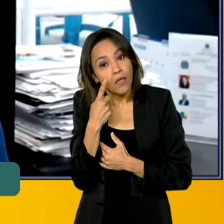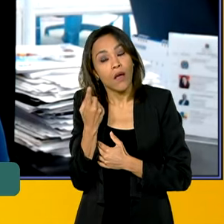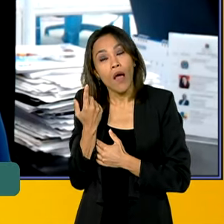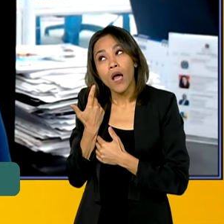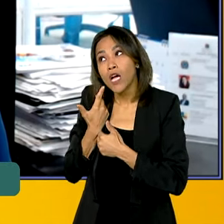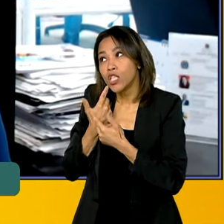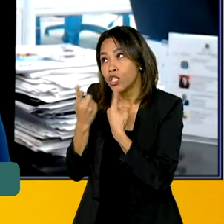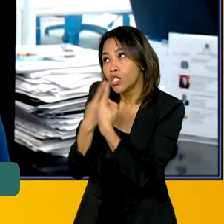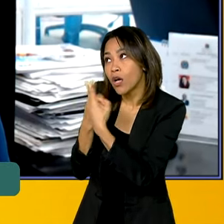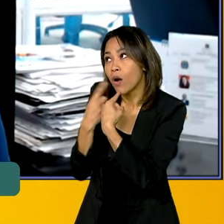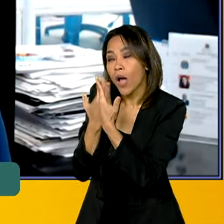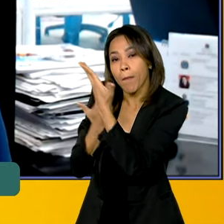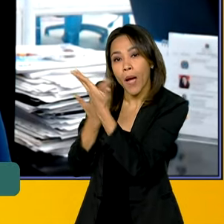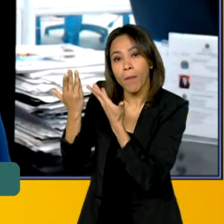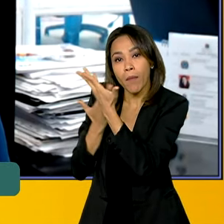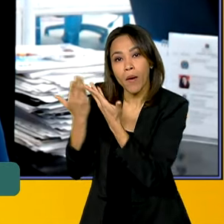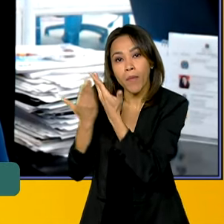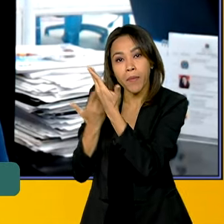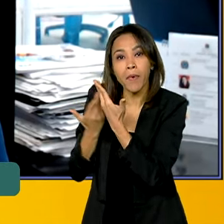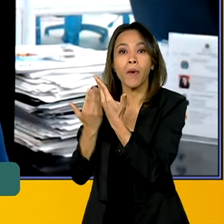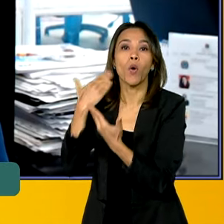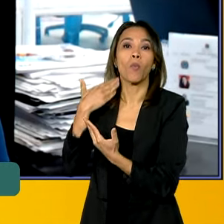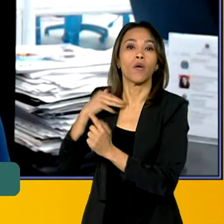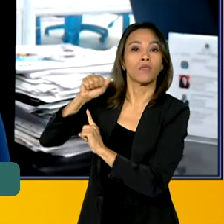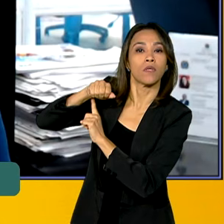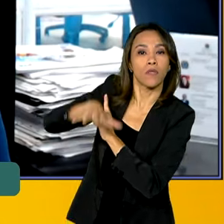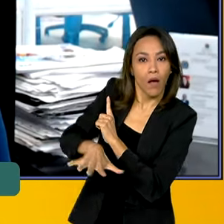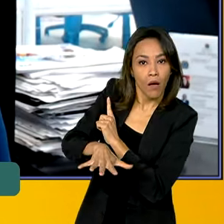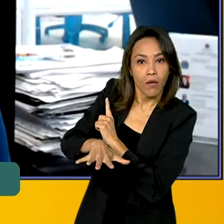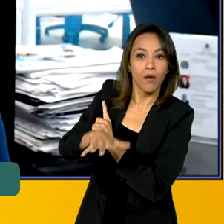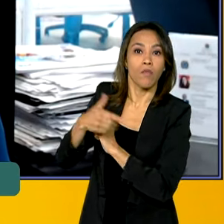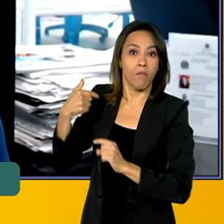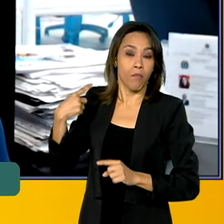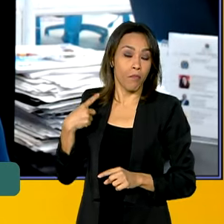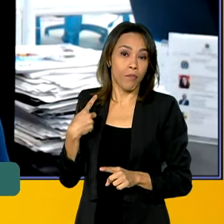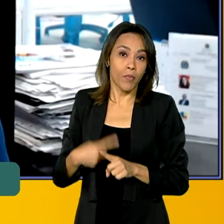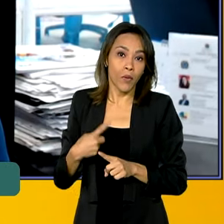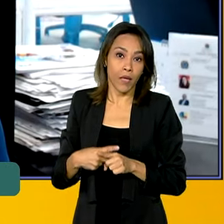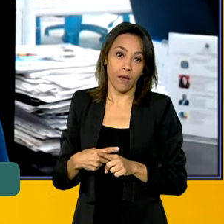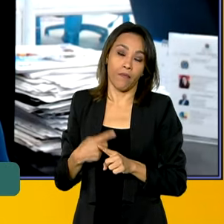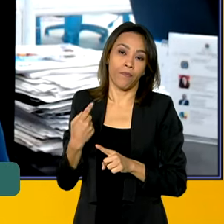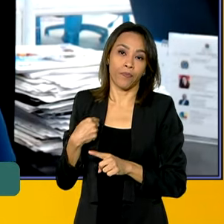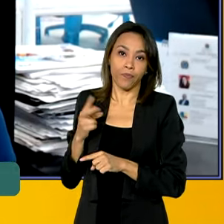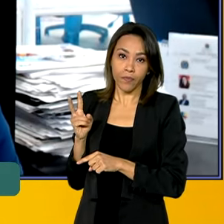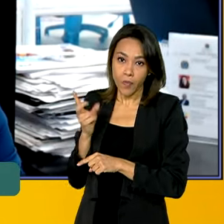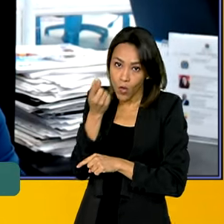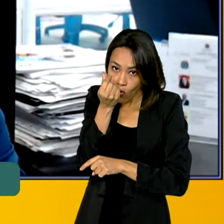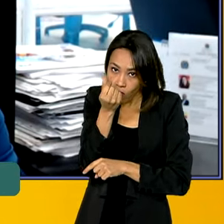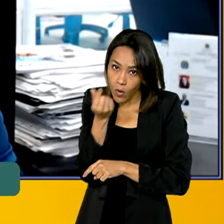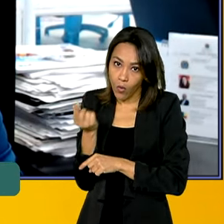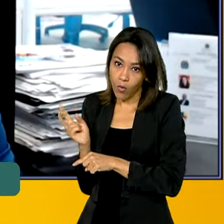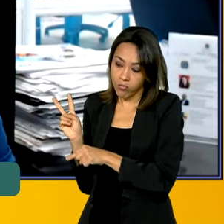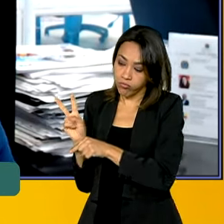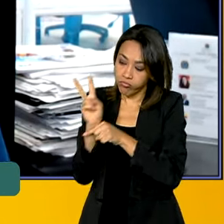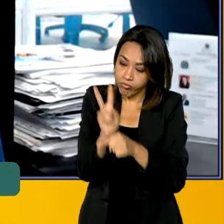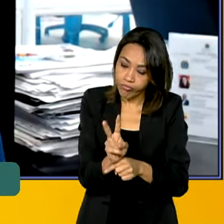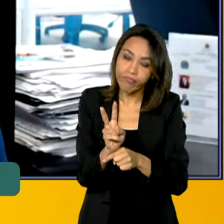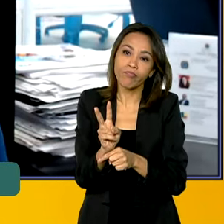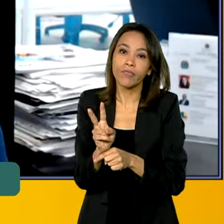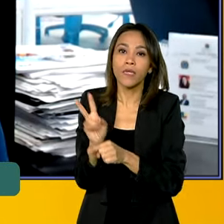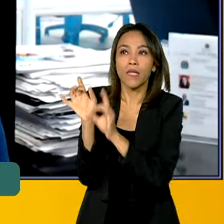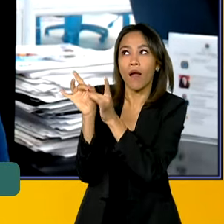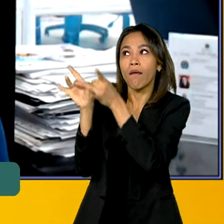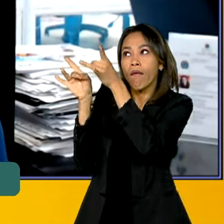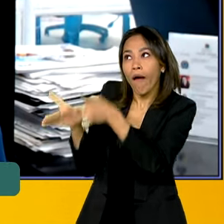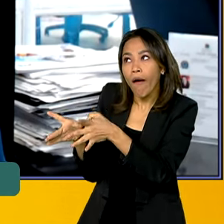Banco Central, para que os créditos que estão lá, que estão parados